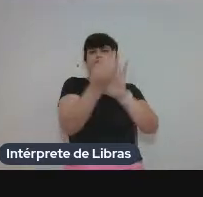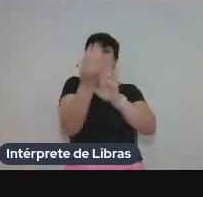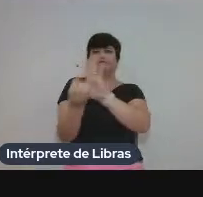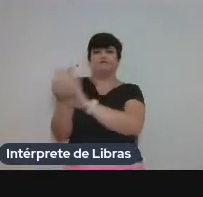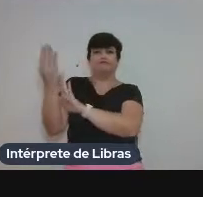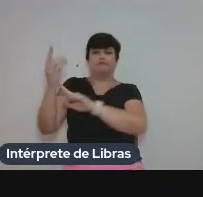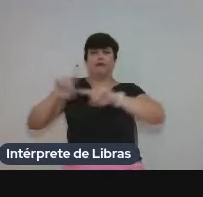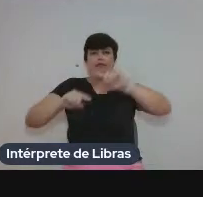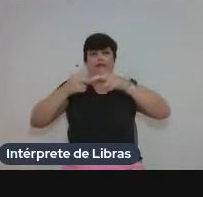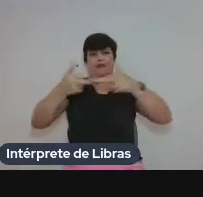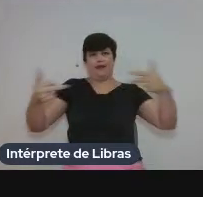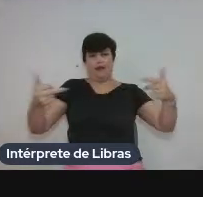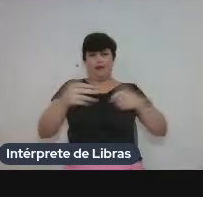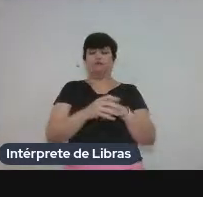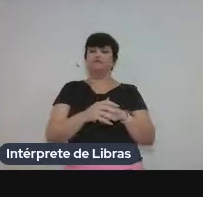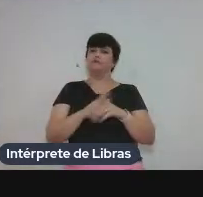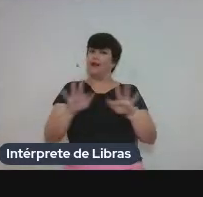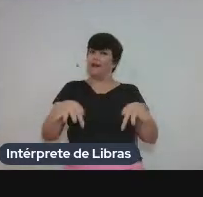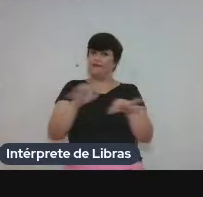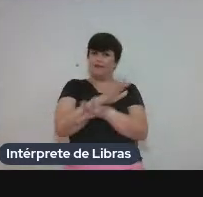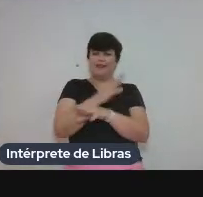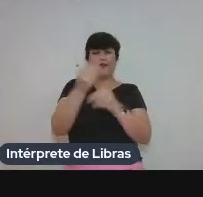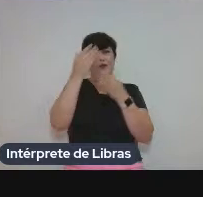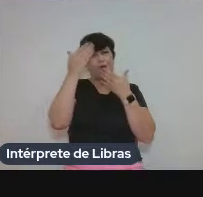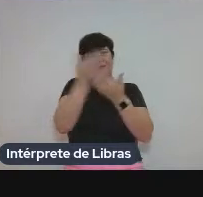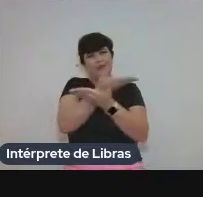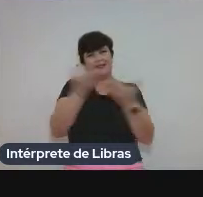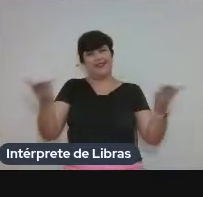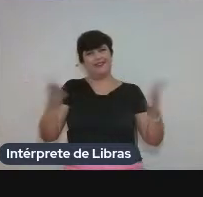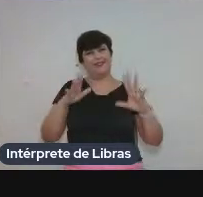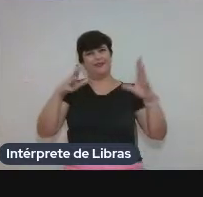esses materiais. E acho que acabou. É isso. Muito obrigada.